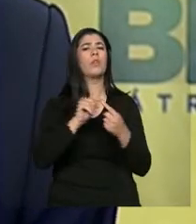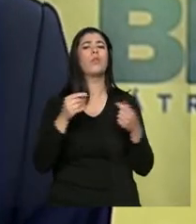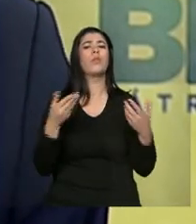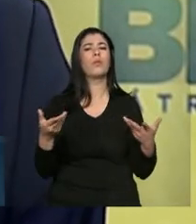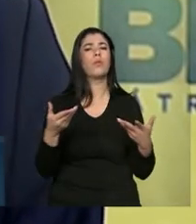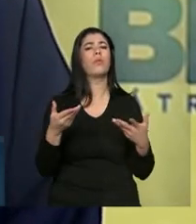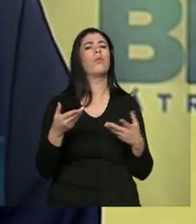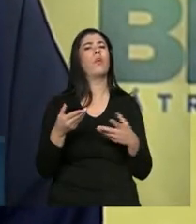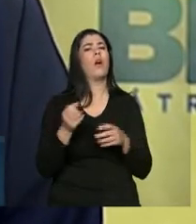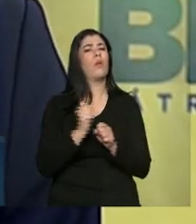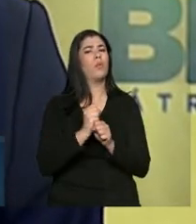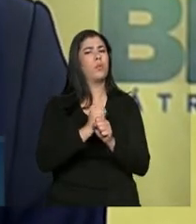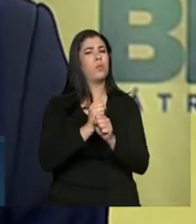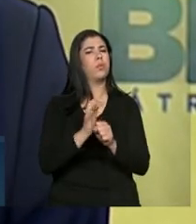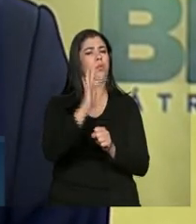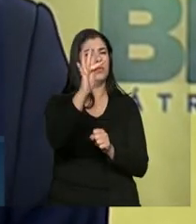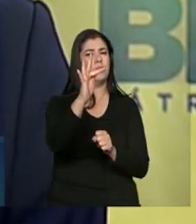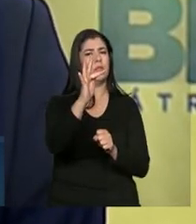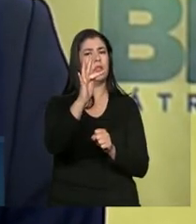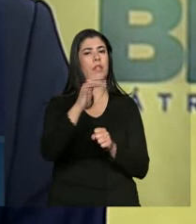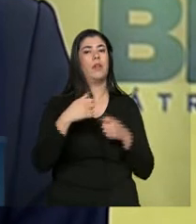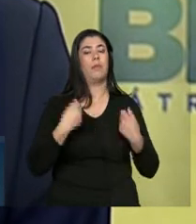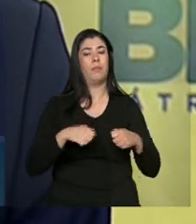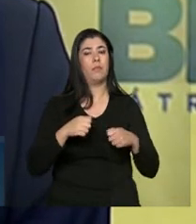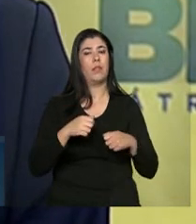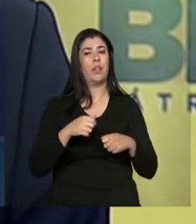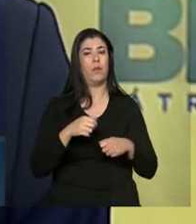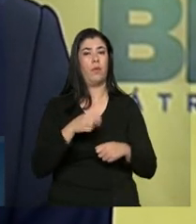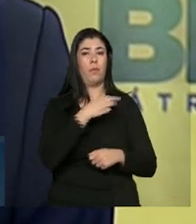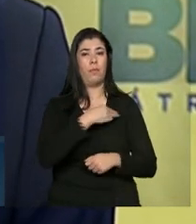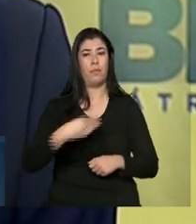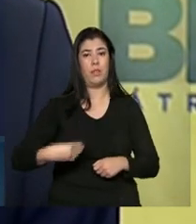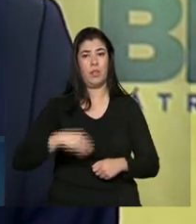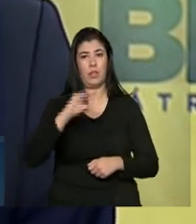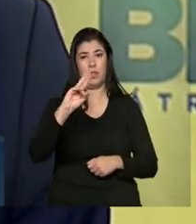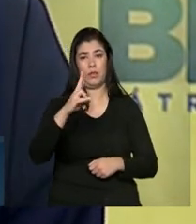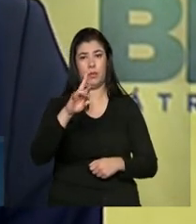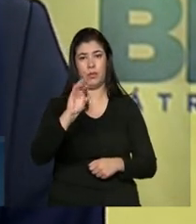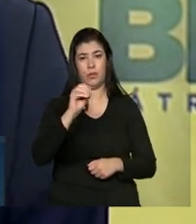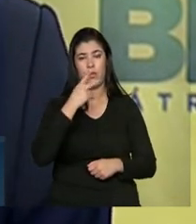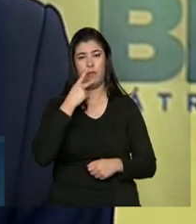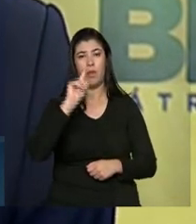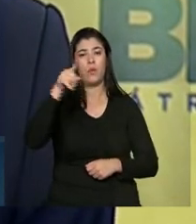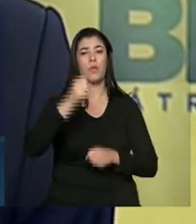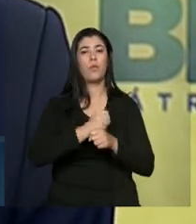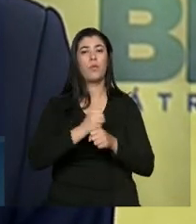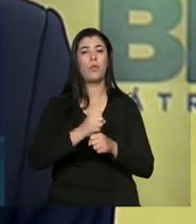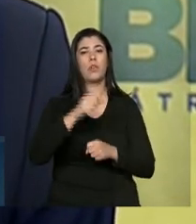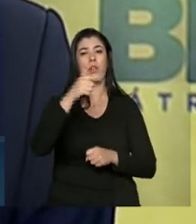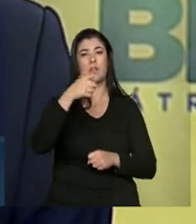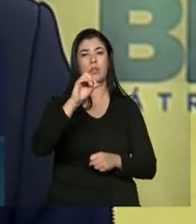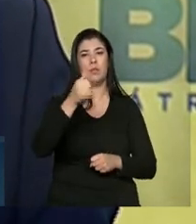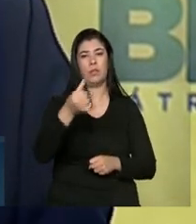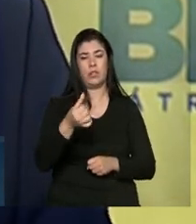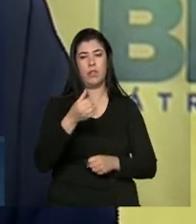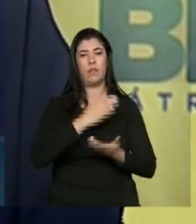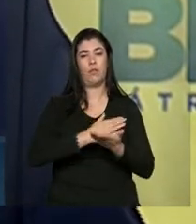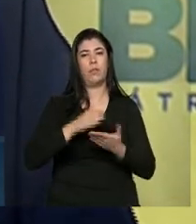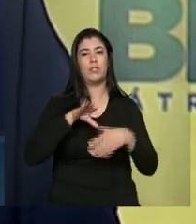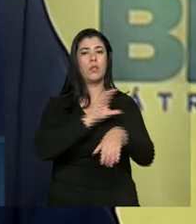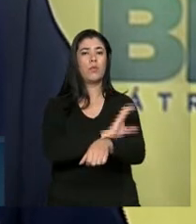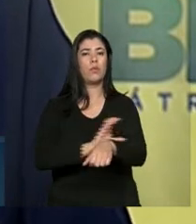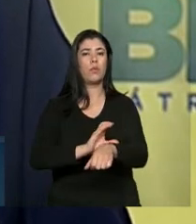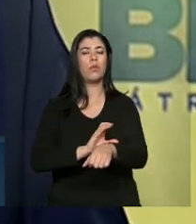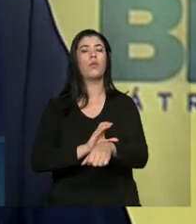de longo prazo. Como disse o ministro Chioro, quem entrar no ano que vem, 2016, na Faculdade de Medicina,